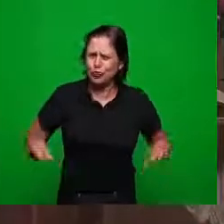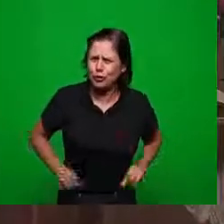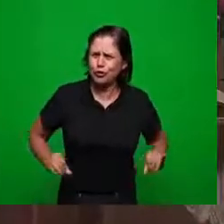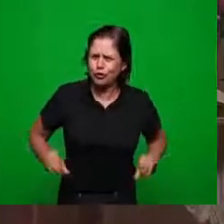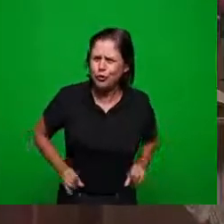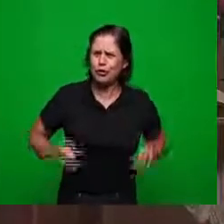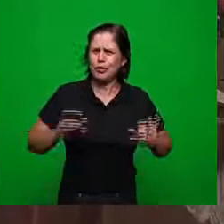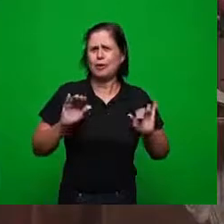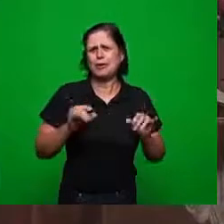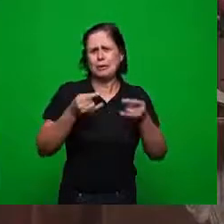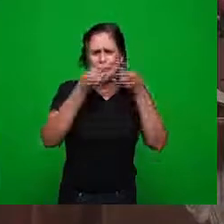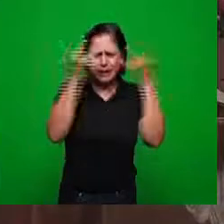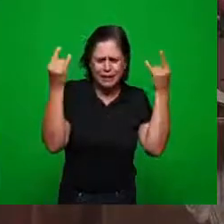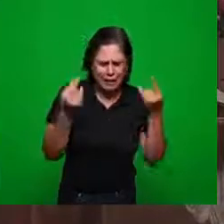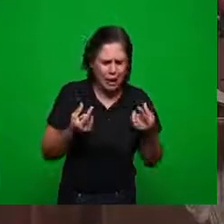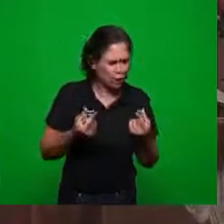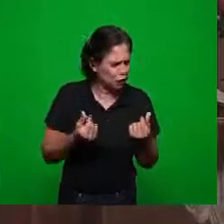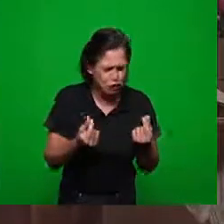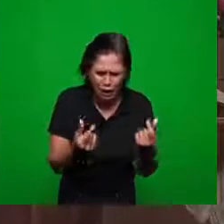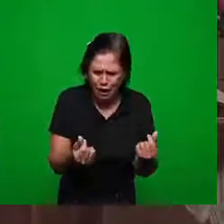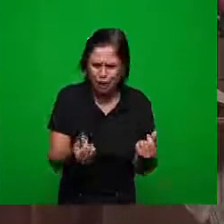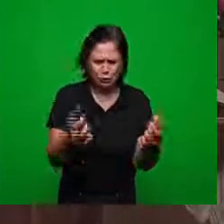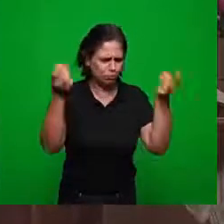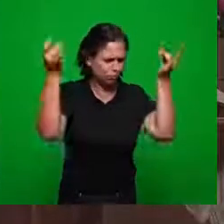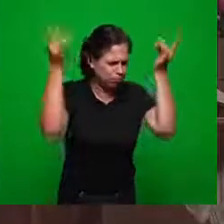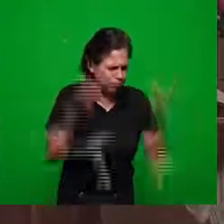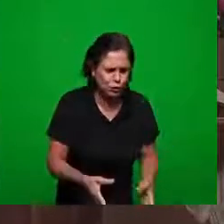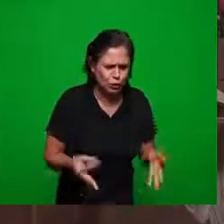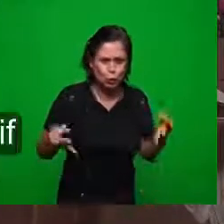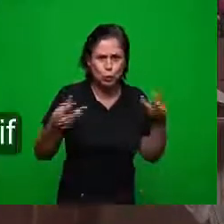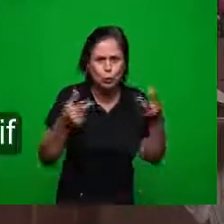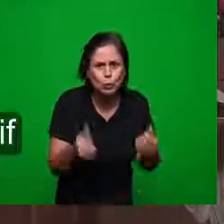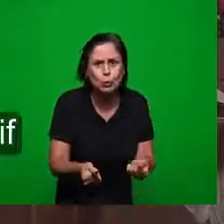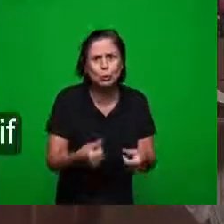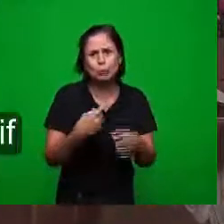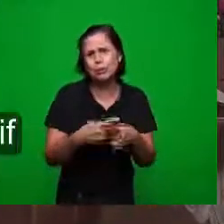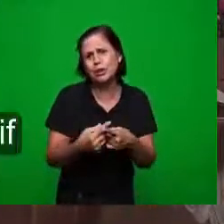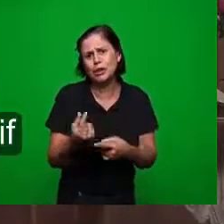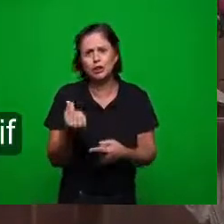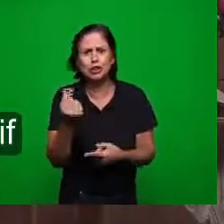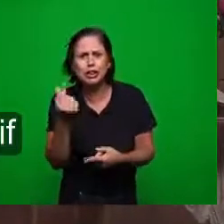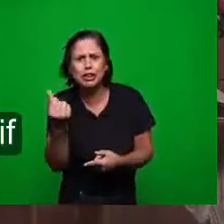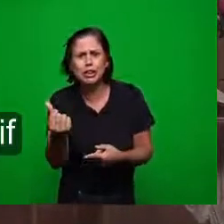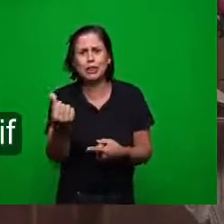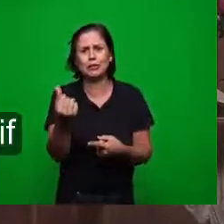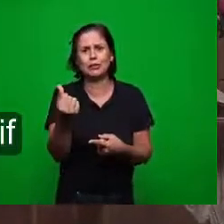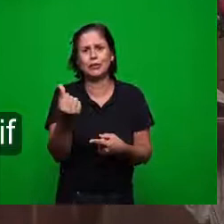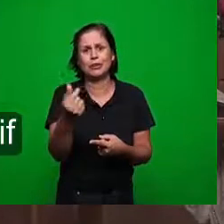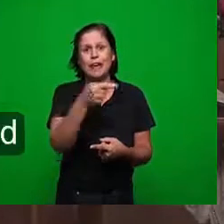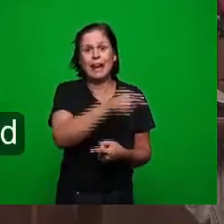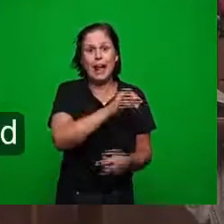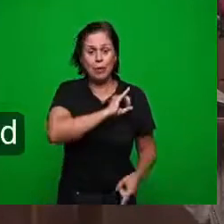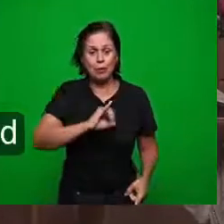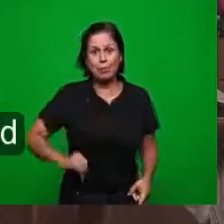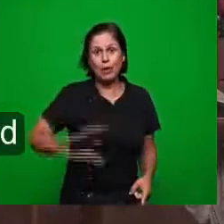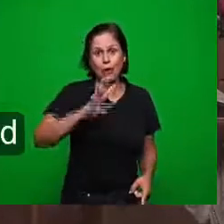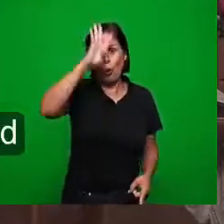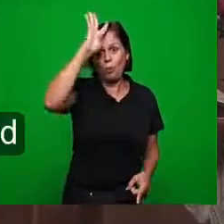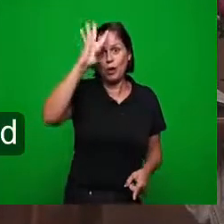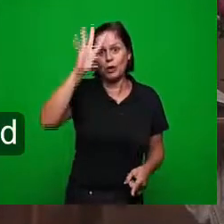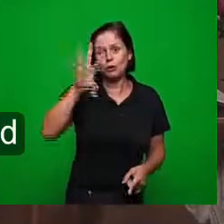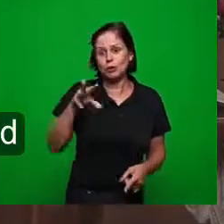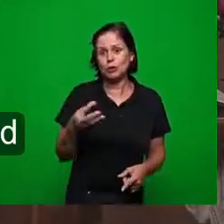os bens materiais ela tinha que negar tudo naquele momento porque os bens estavam com o Império Romano se ela se